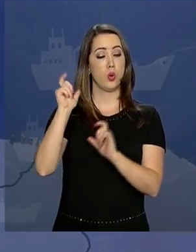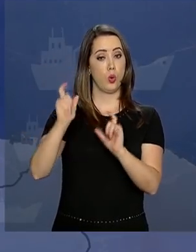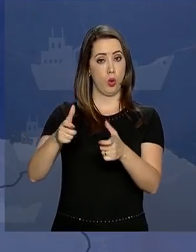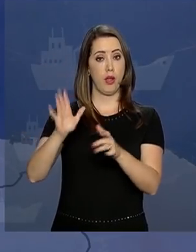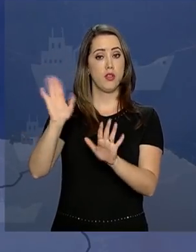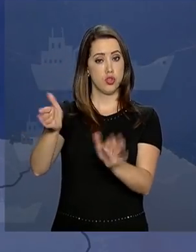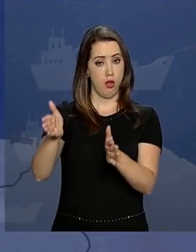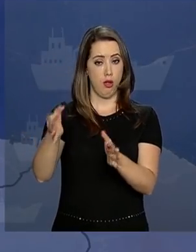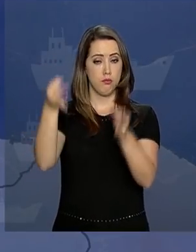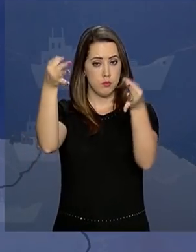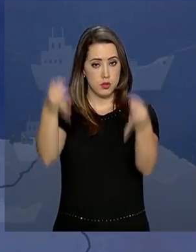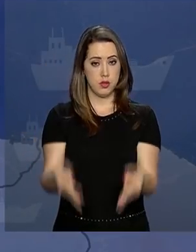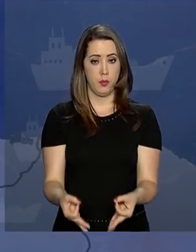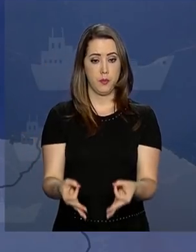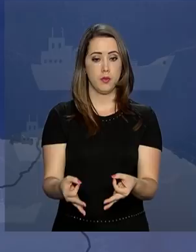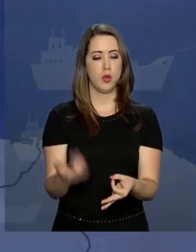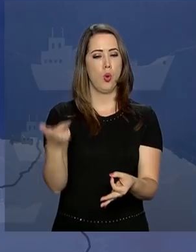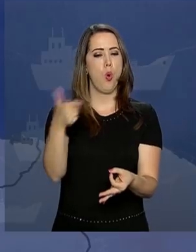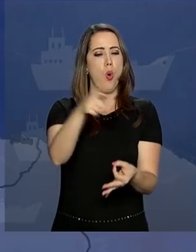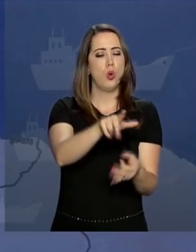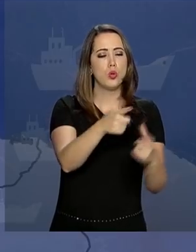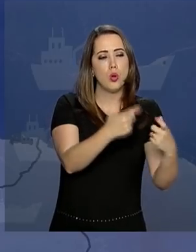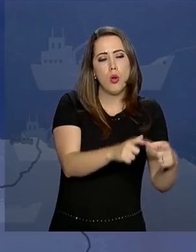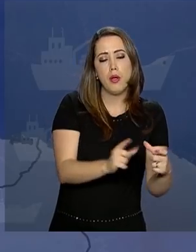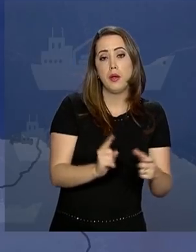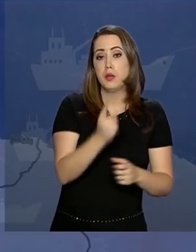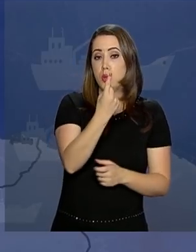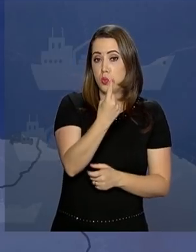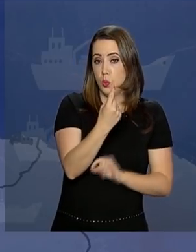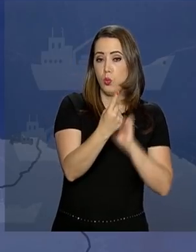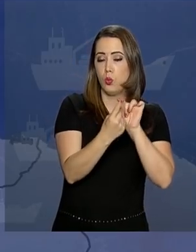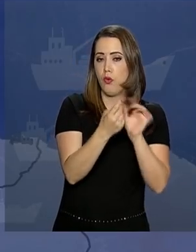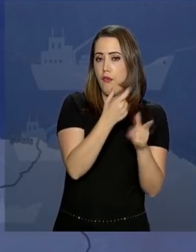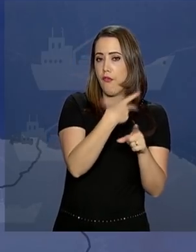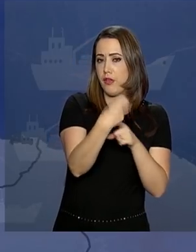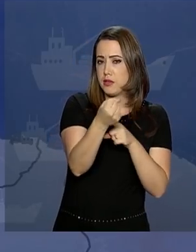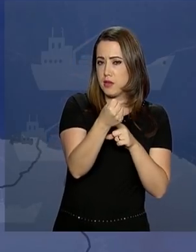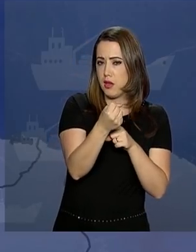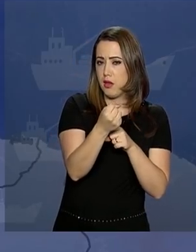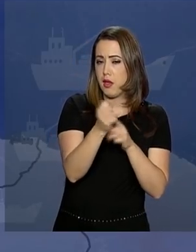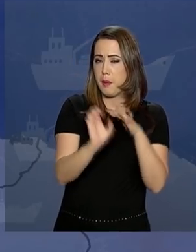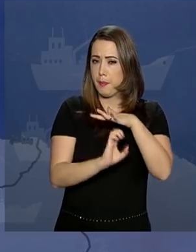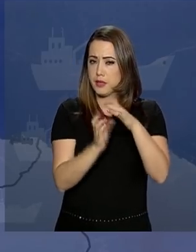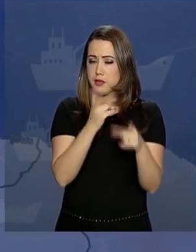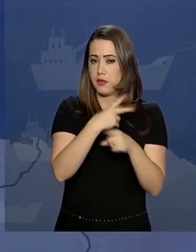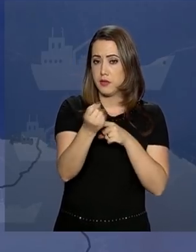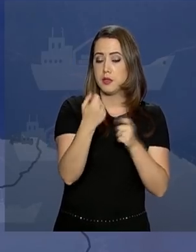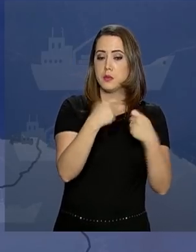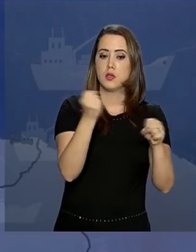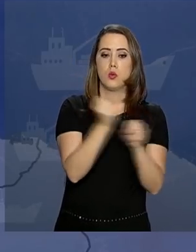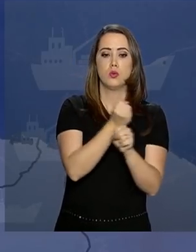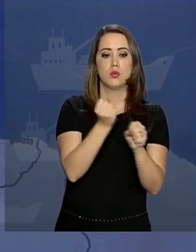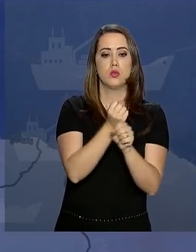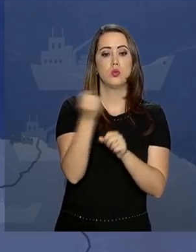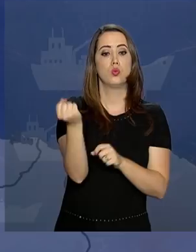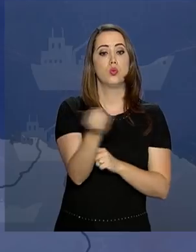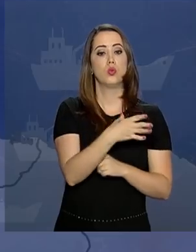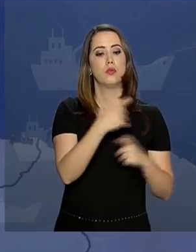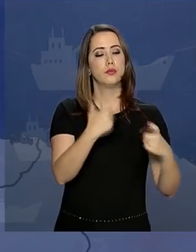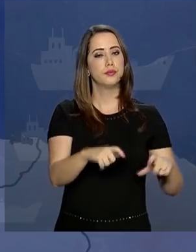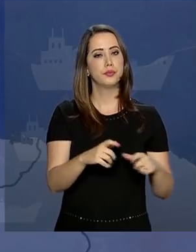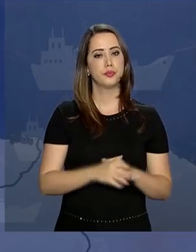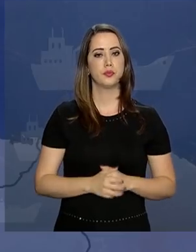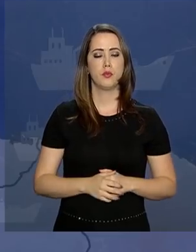existentes. Já no porto de Vila do Conde, a concessionária que vencer o leilão terá de construir uma nova área portuária.